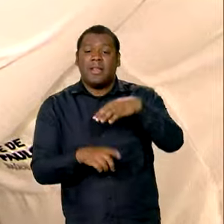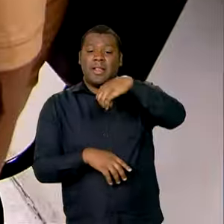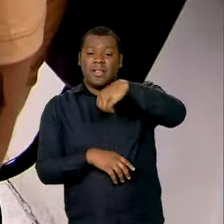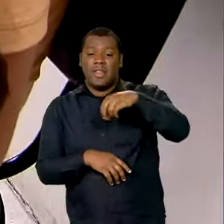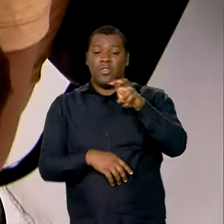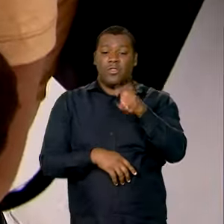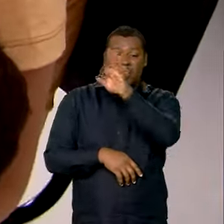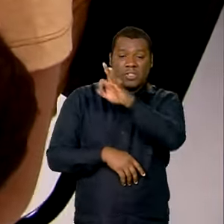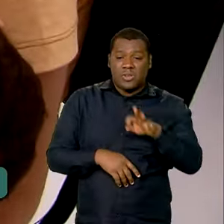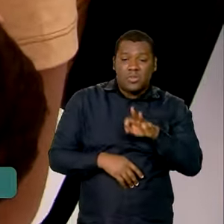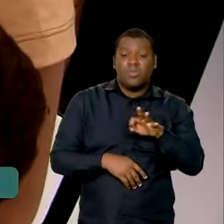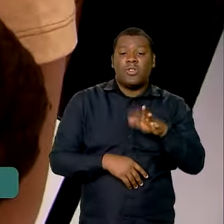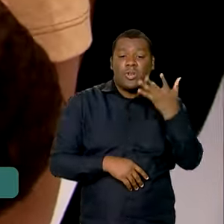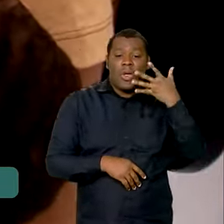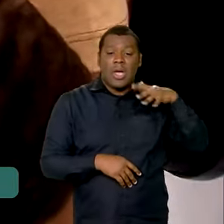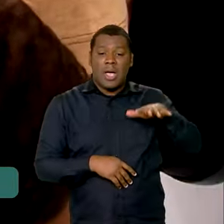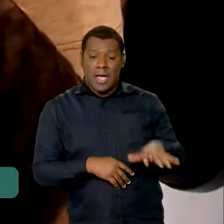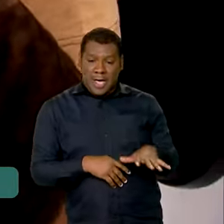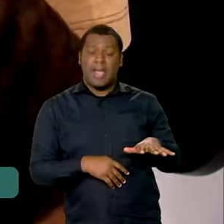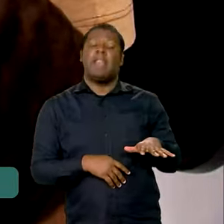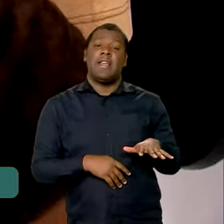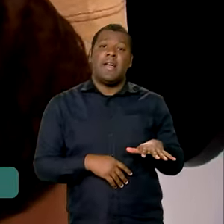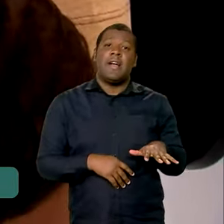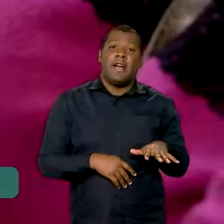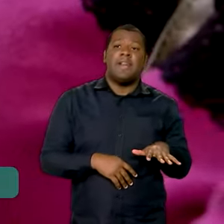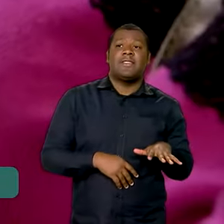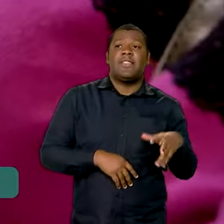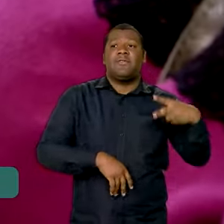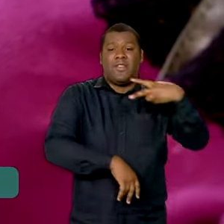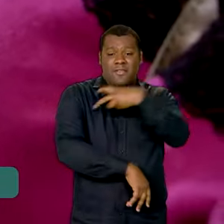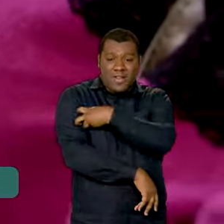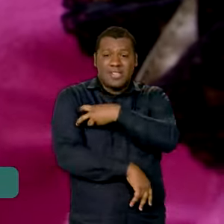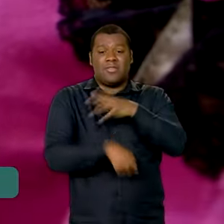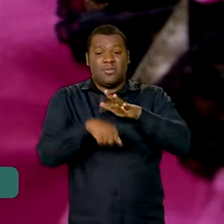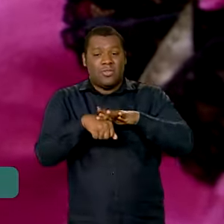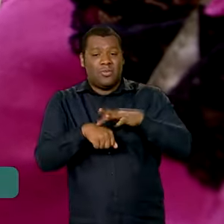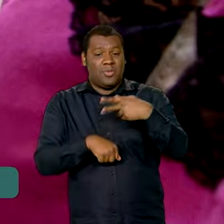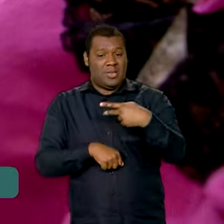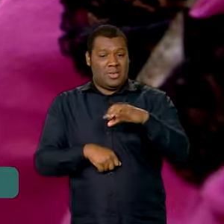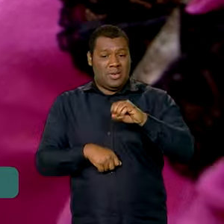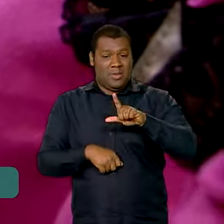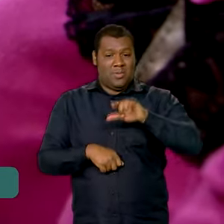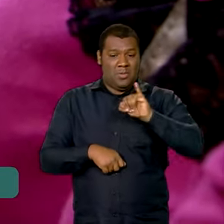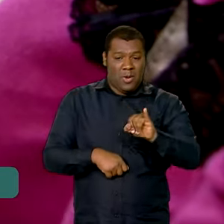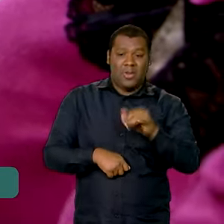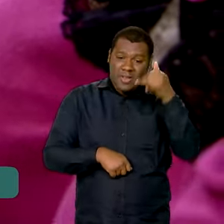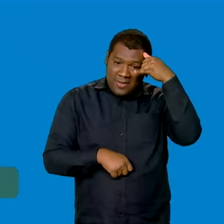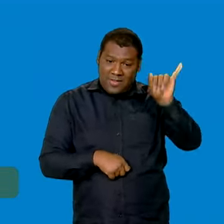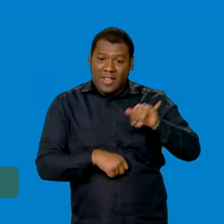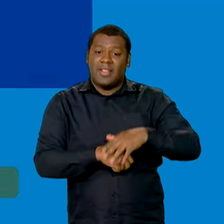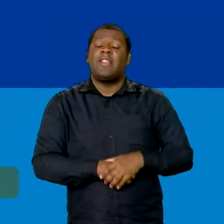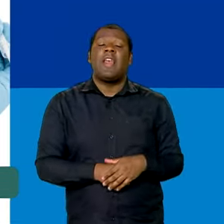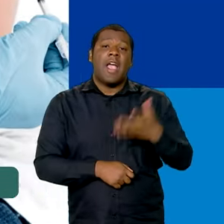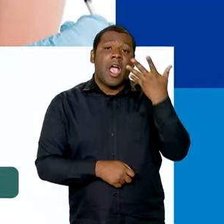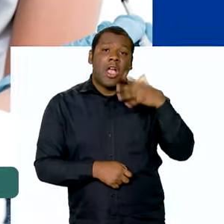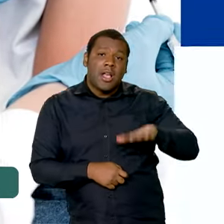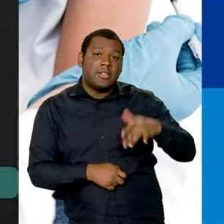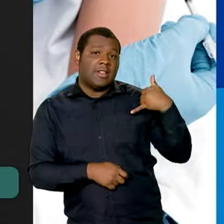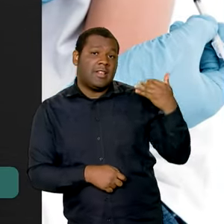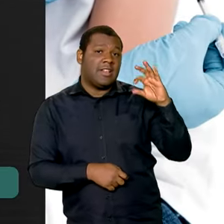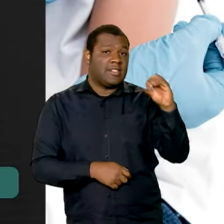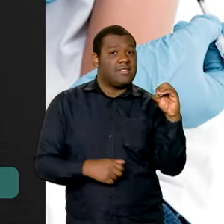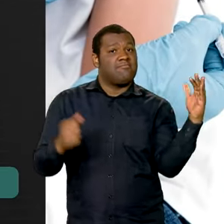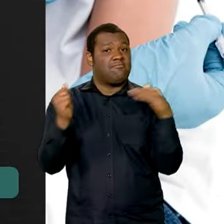-alvo, ou seja, 10 milhões e meio de crianças com menos de 5 anos de idade. Até a última